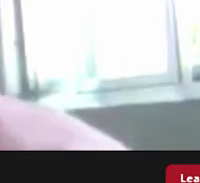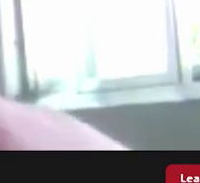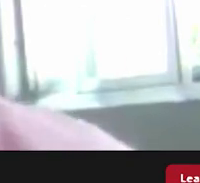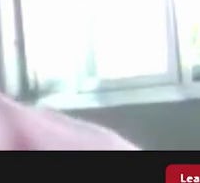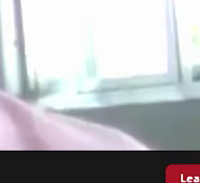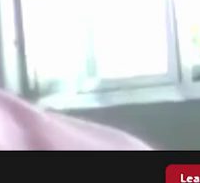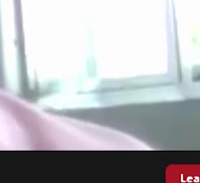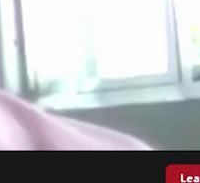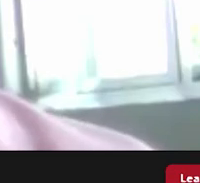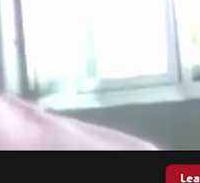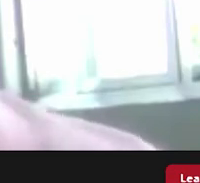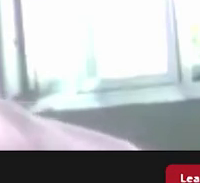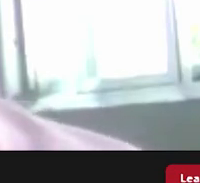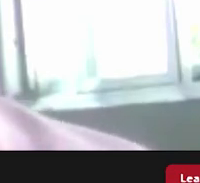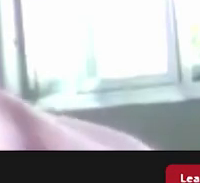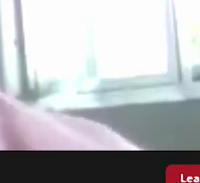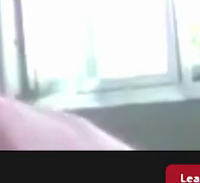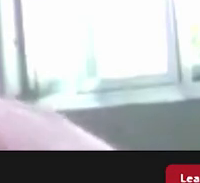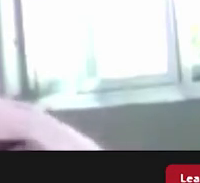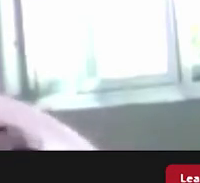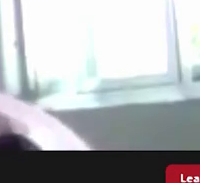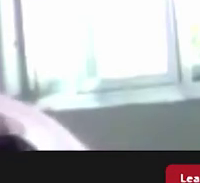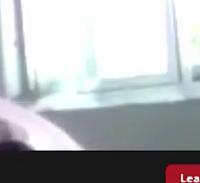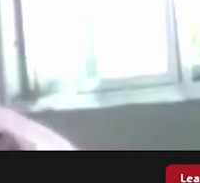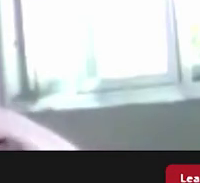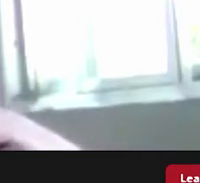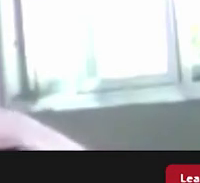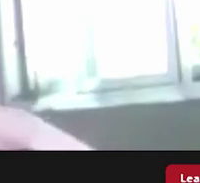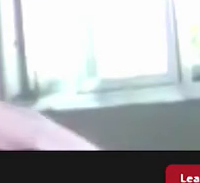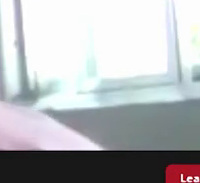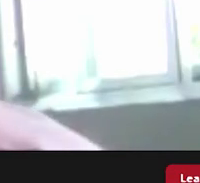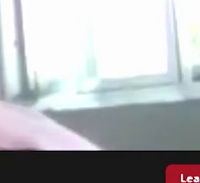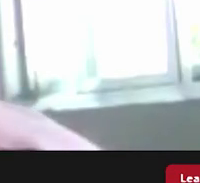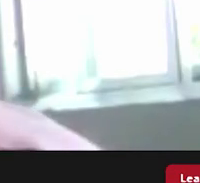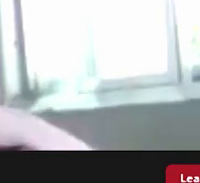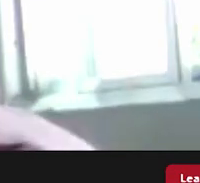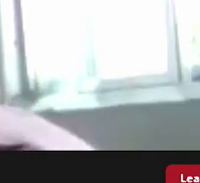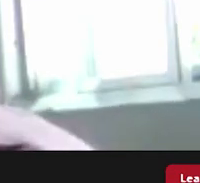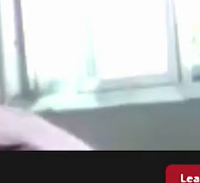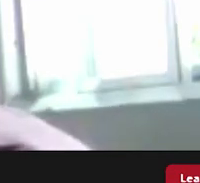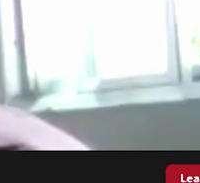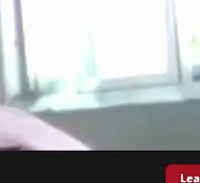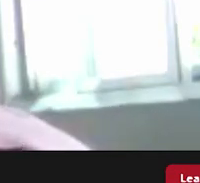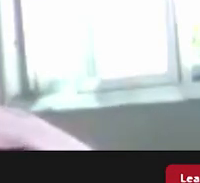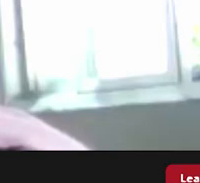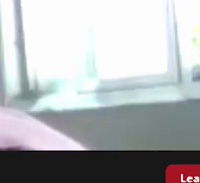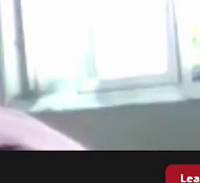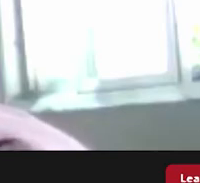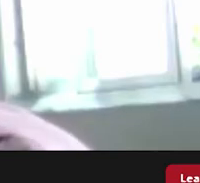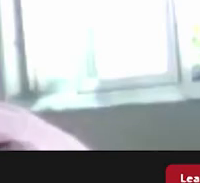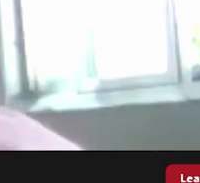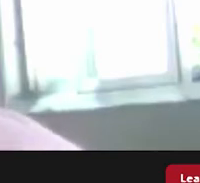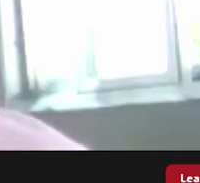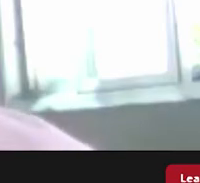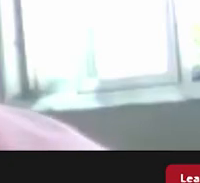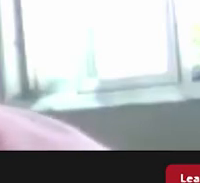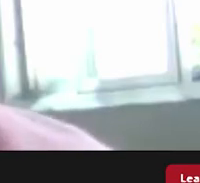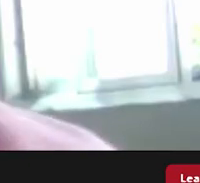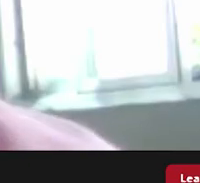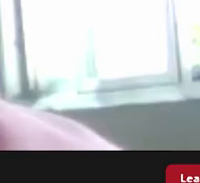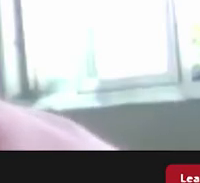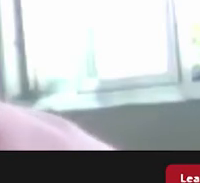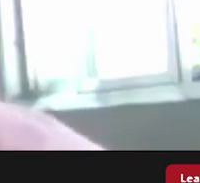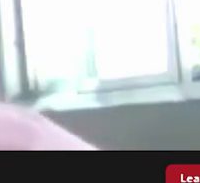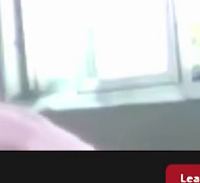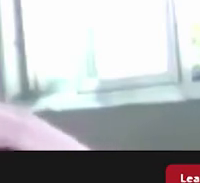com o patrimônio local também penso que essa iniciativa poderia ser pensada de